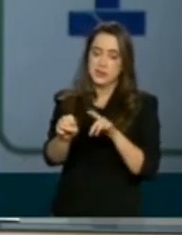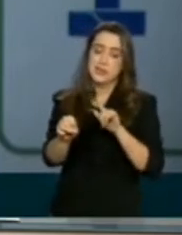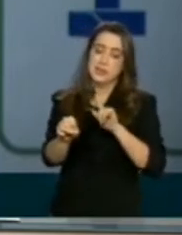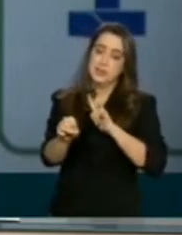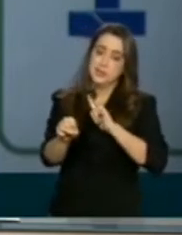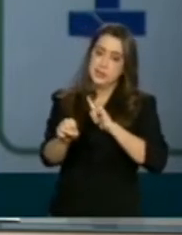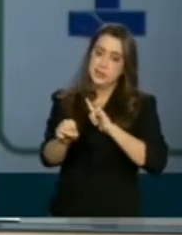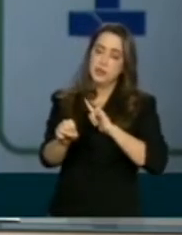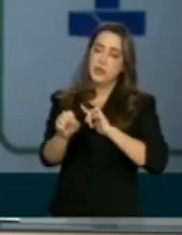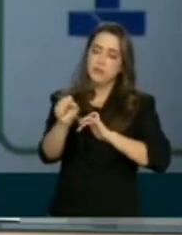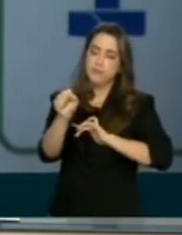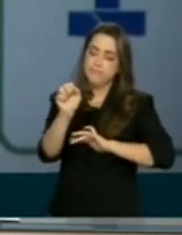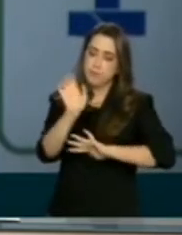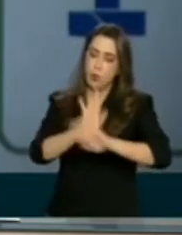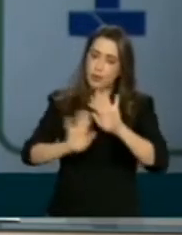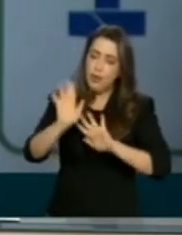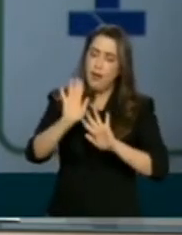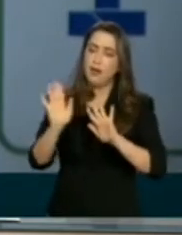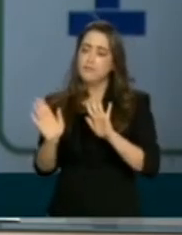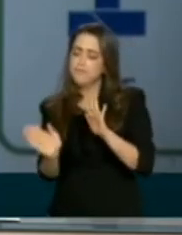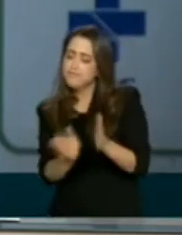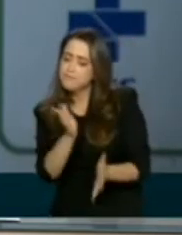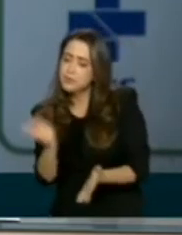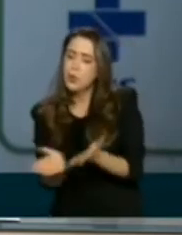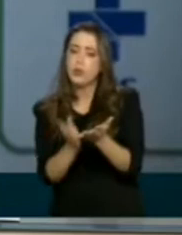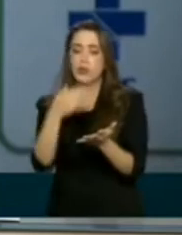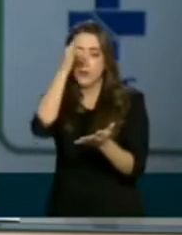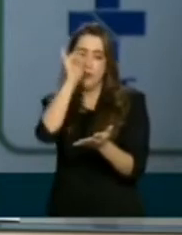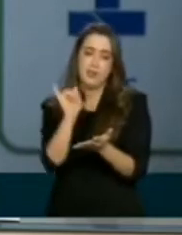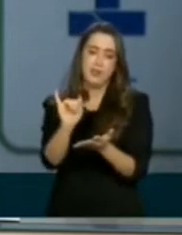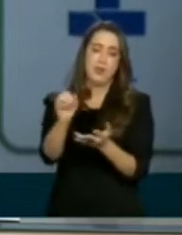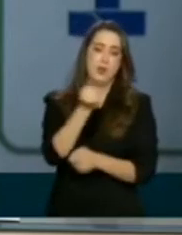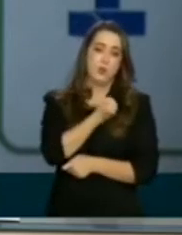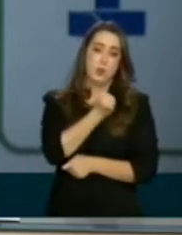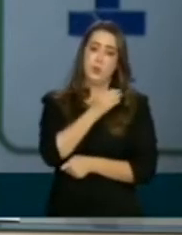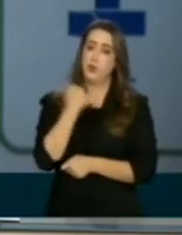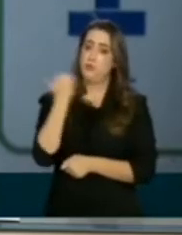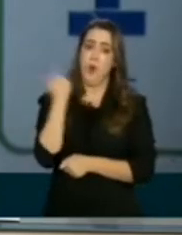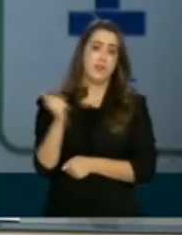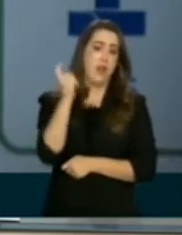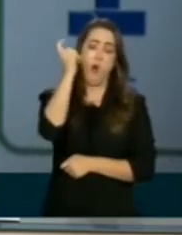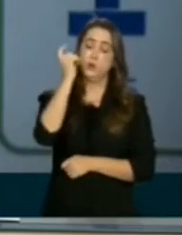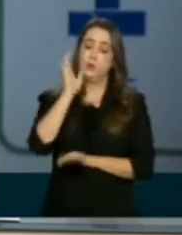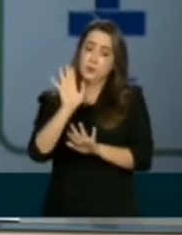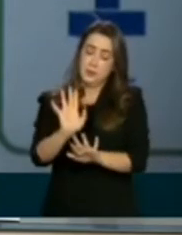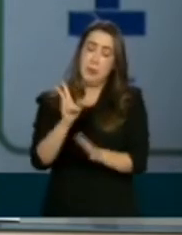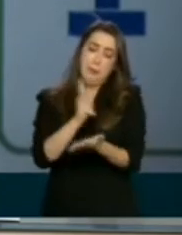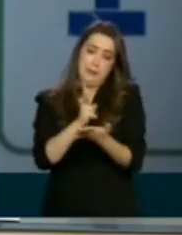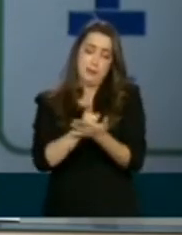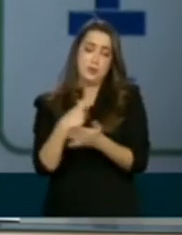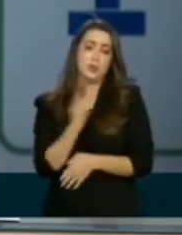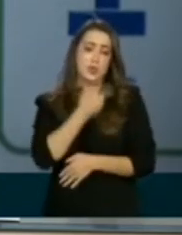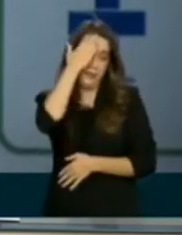tomado as medidas necessárias para que evitemos o número de morte. Embora o nosso número de morte seja